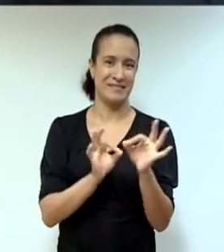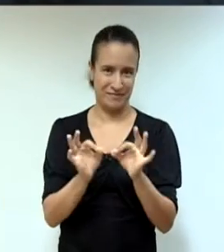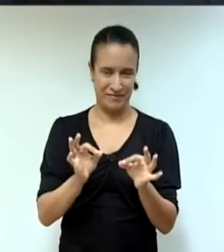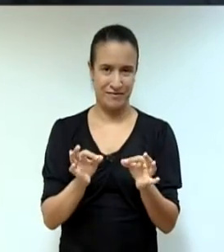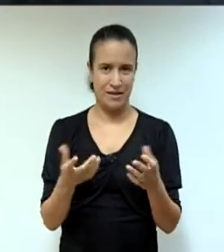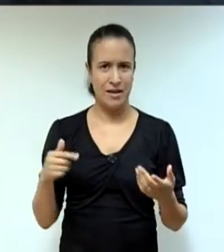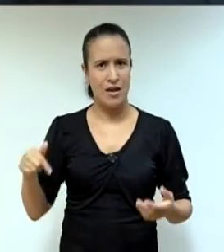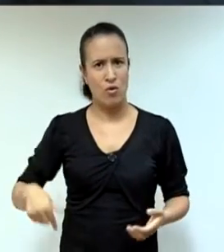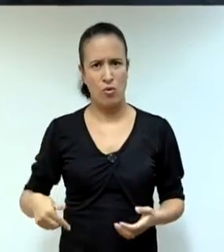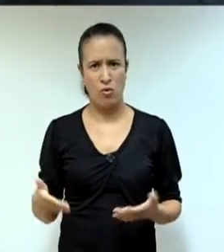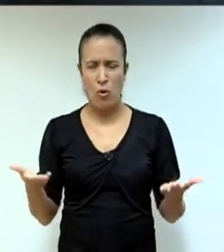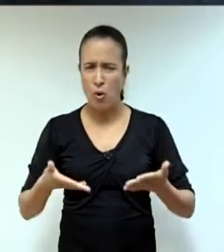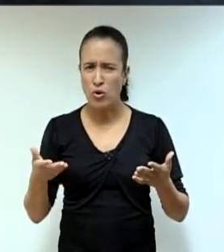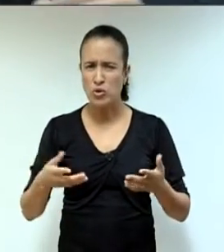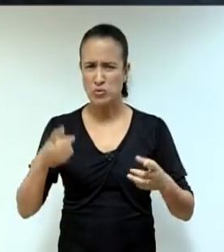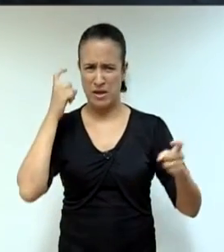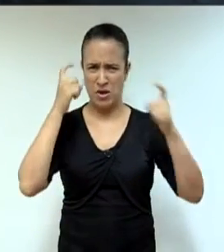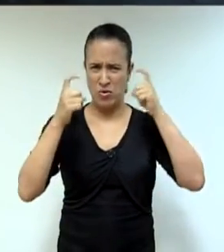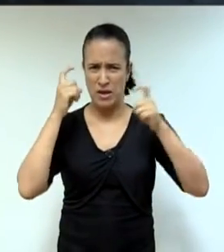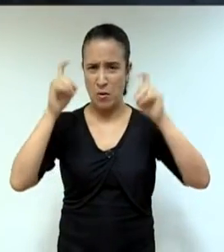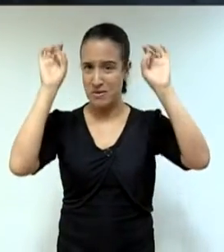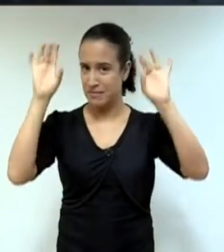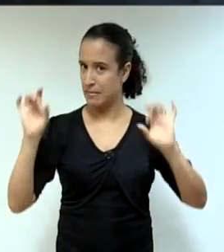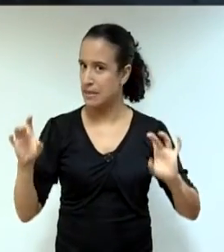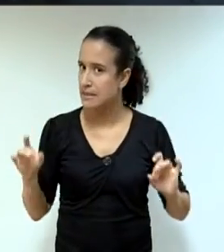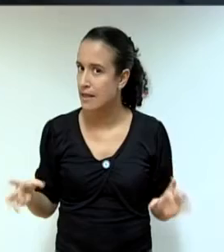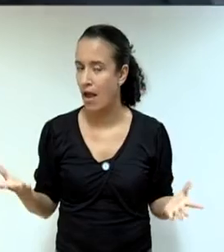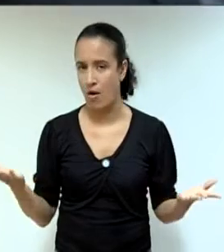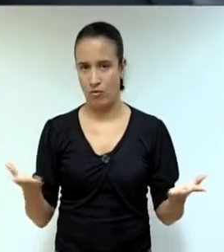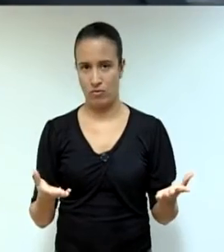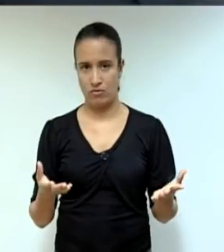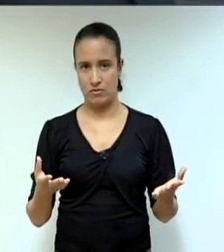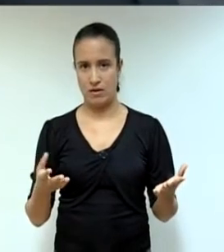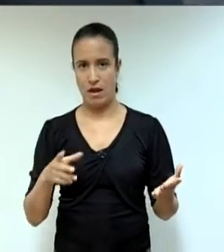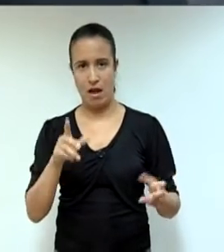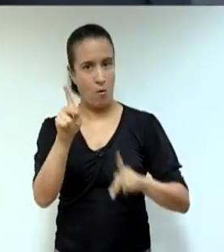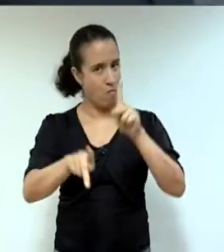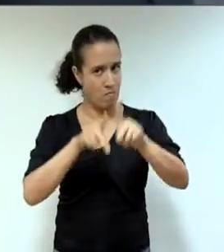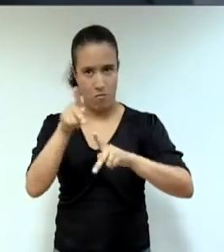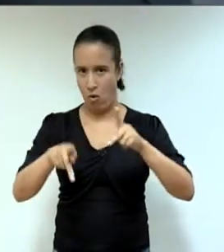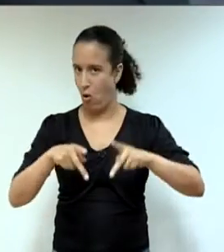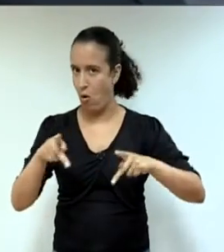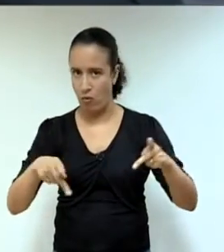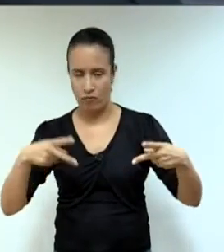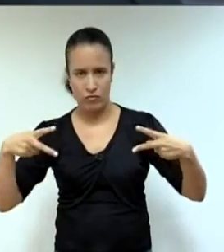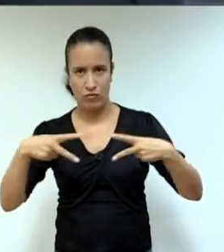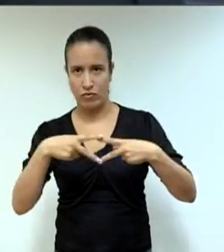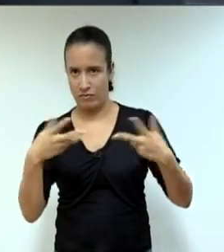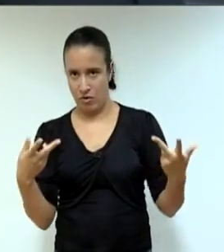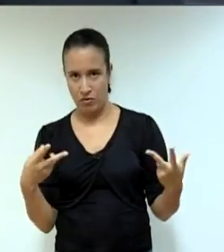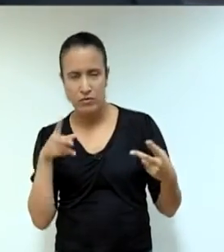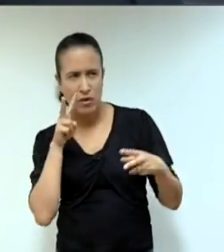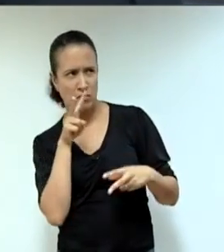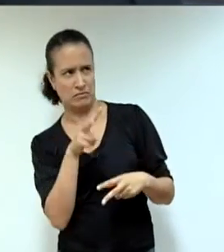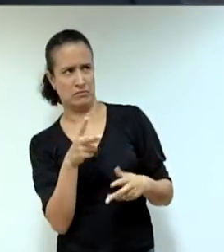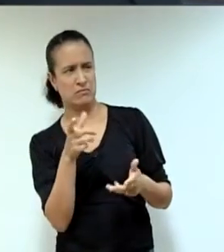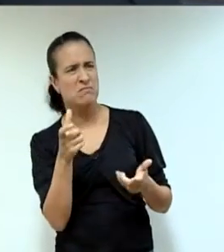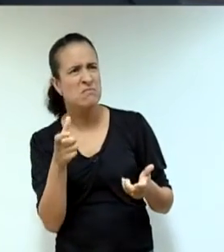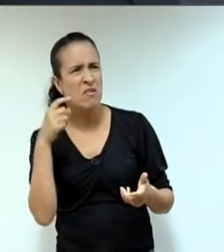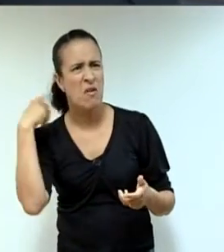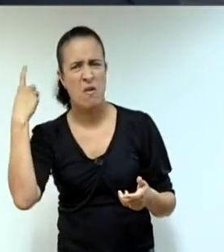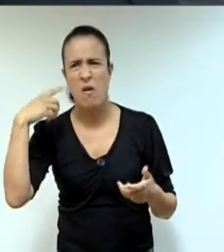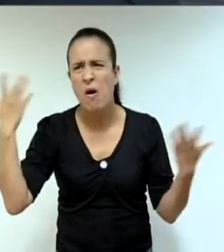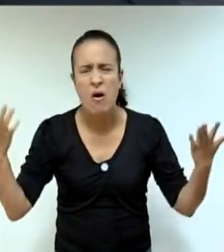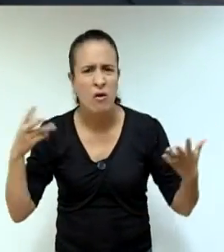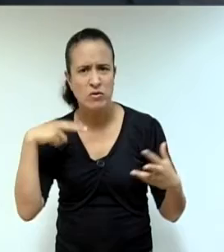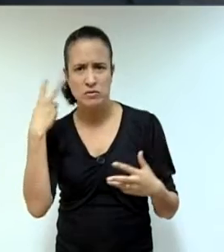extraordinária, que com certeza a cidade deve estar achando uma loucura, deve estar achando